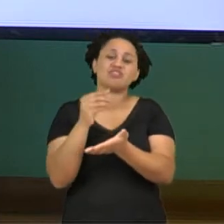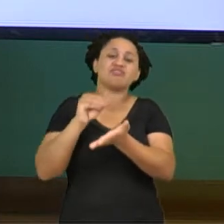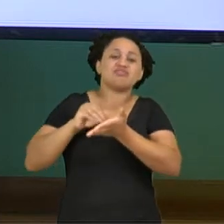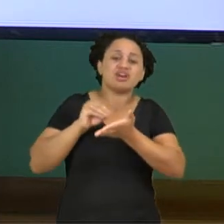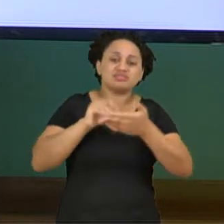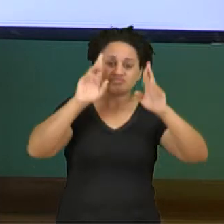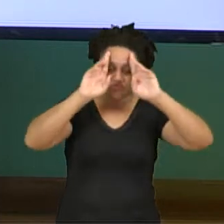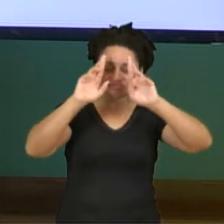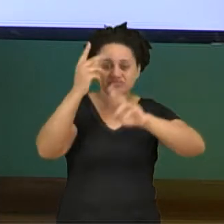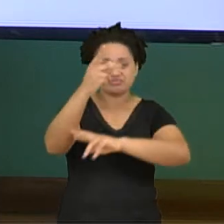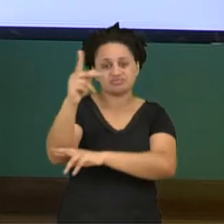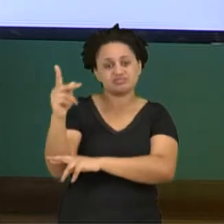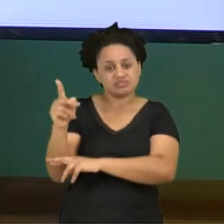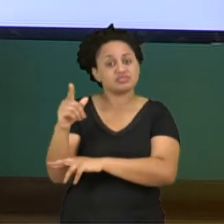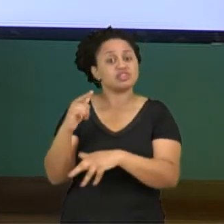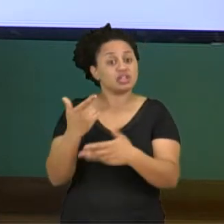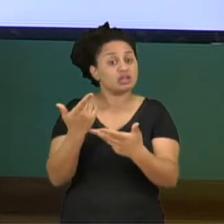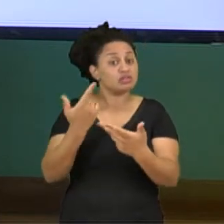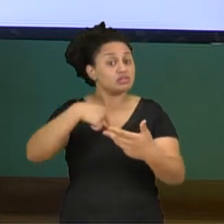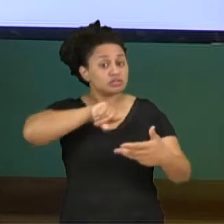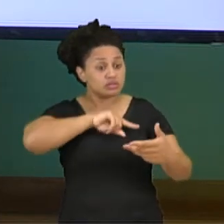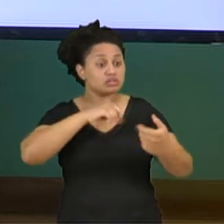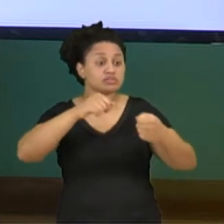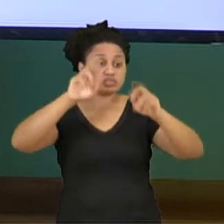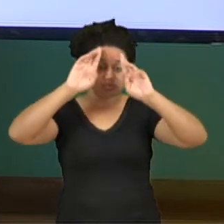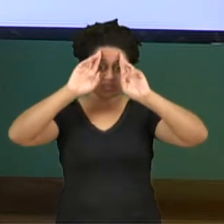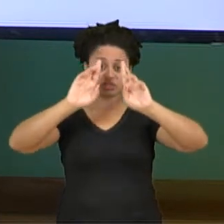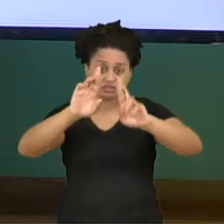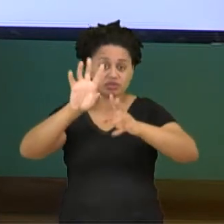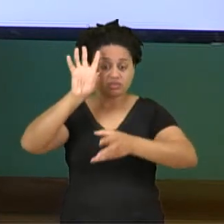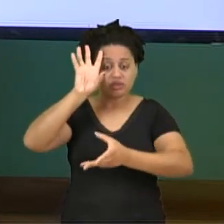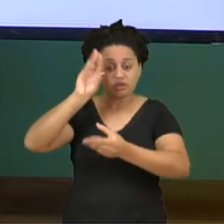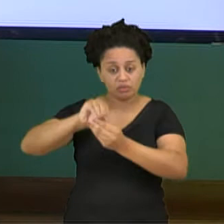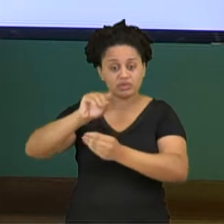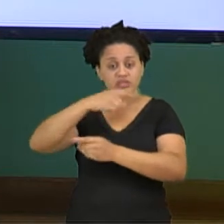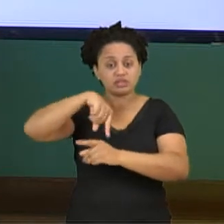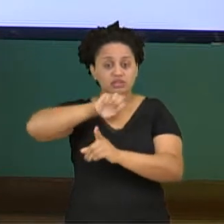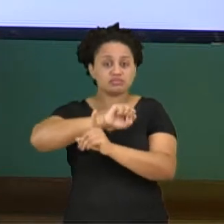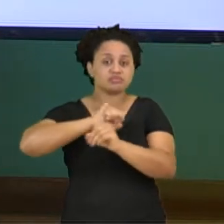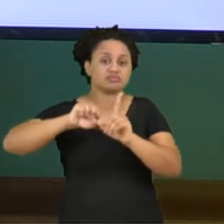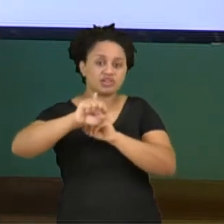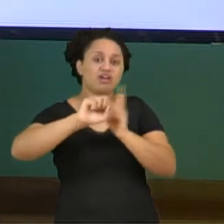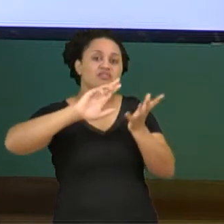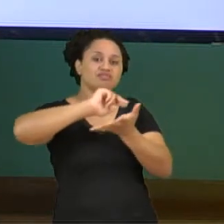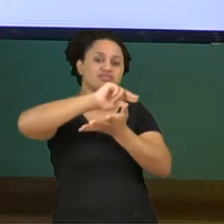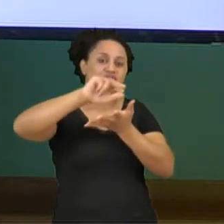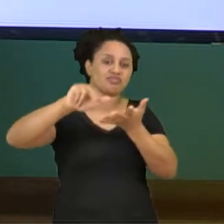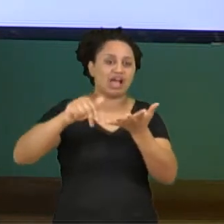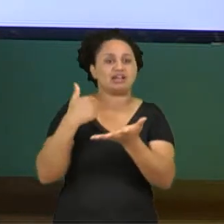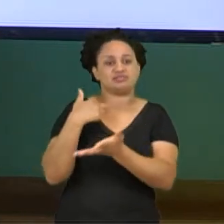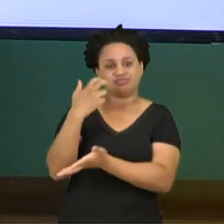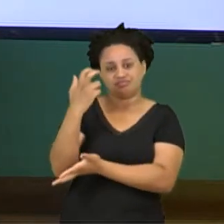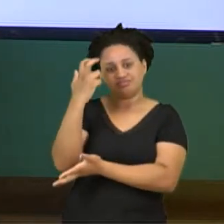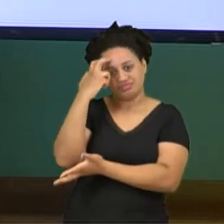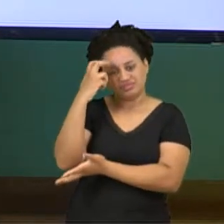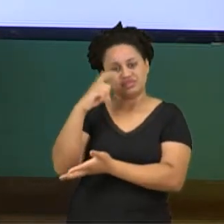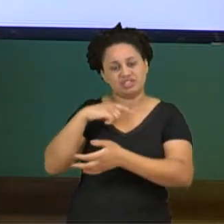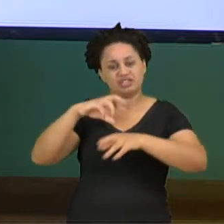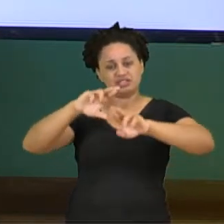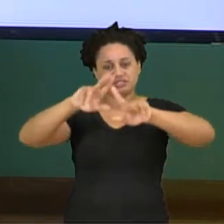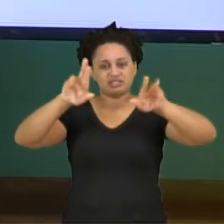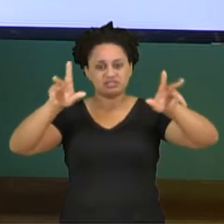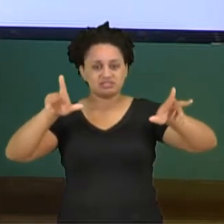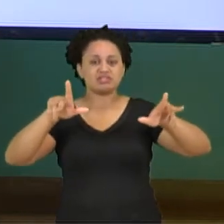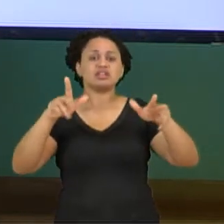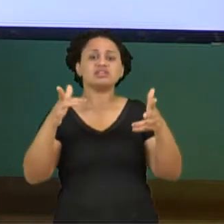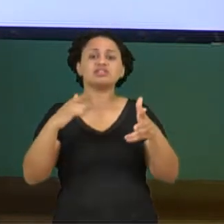diferenças e entender que nós somos parte de uma sociedade multicultural, né? Essas diferenças é uma